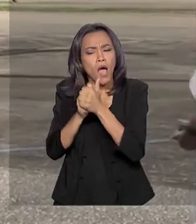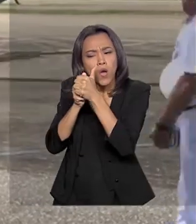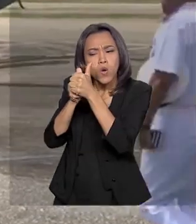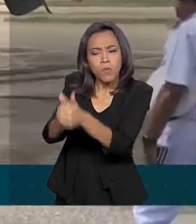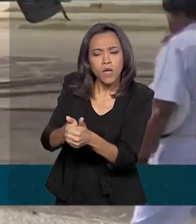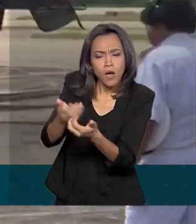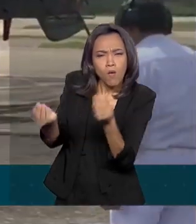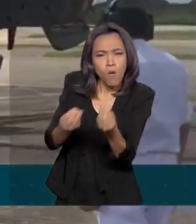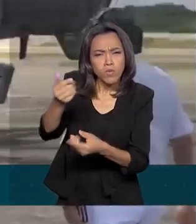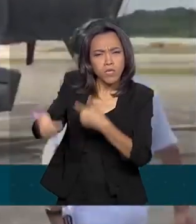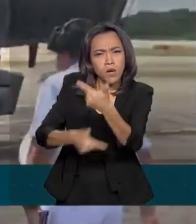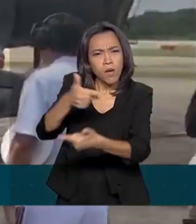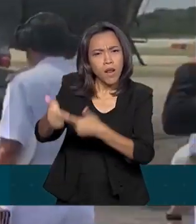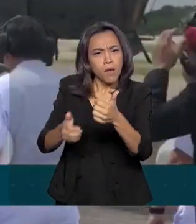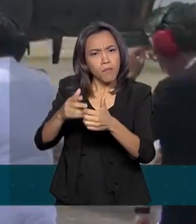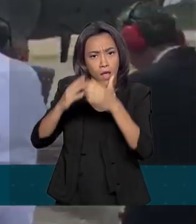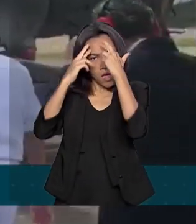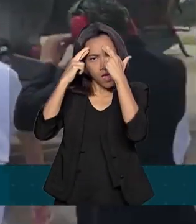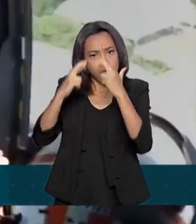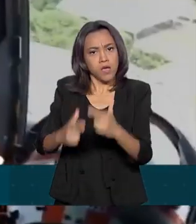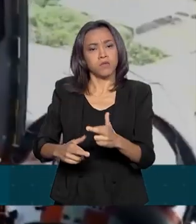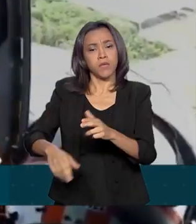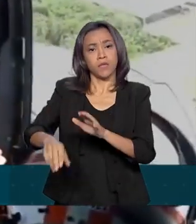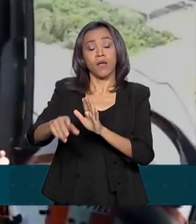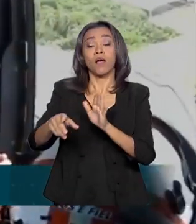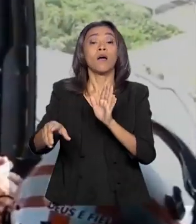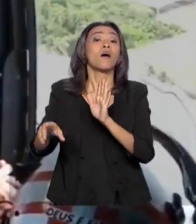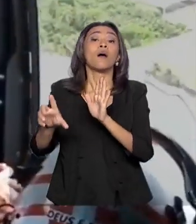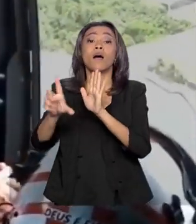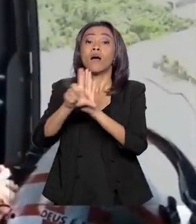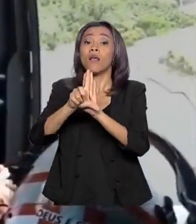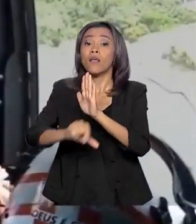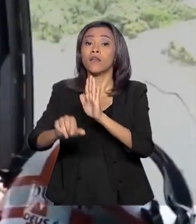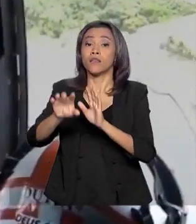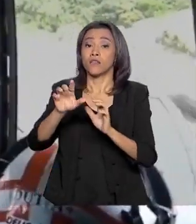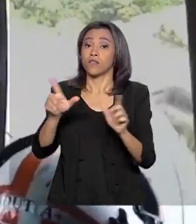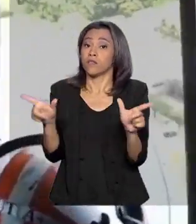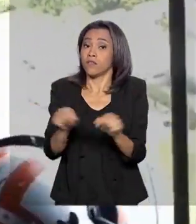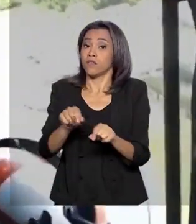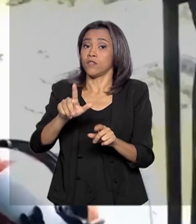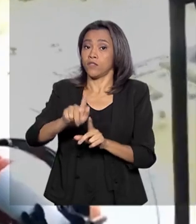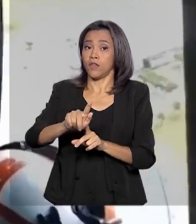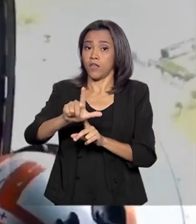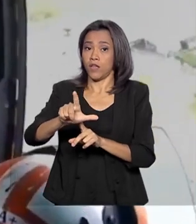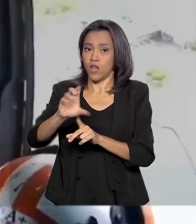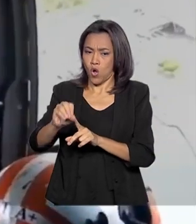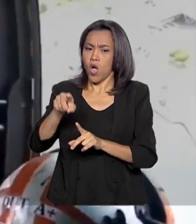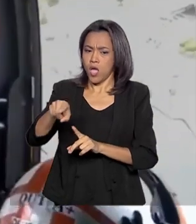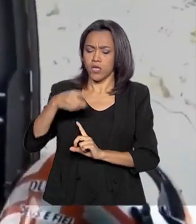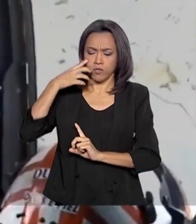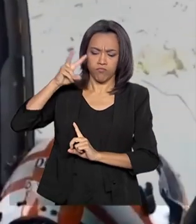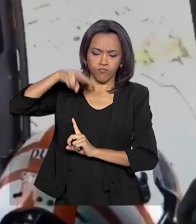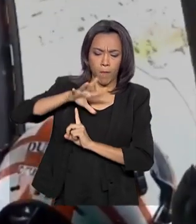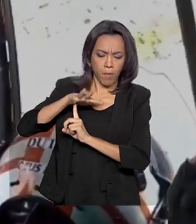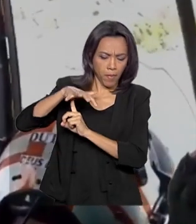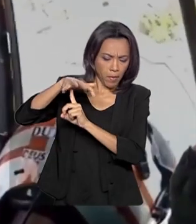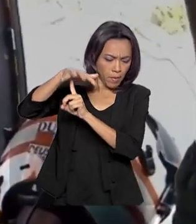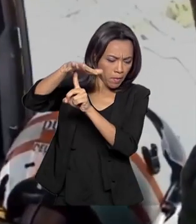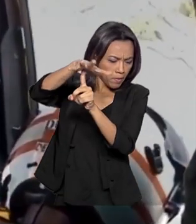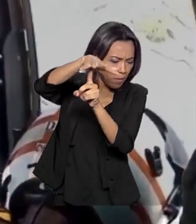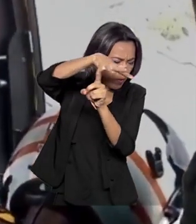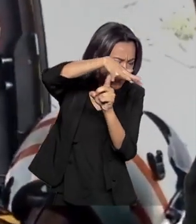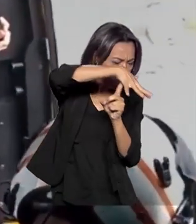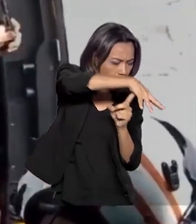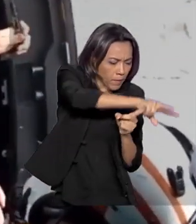da Operação da Garantia da Lei da Ordem no Estado. Eles fizeram um sobrevoo na região metropolitana, onde integrantes da Força